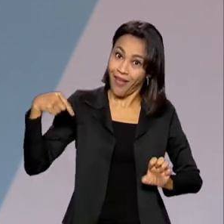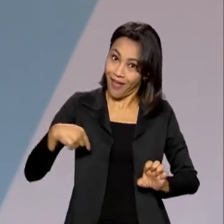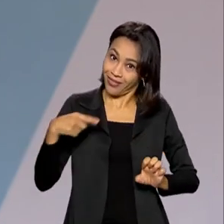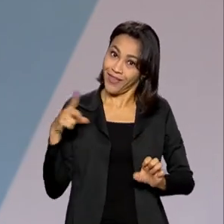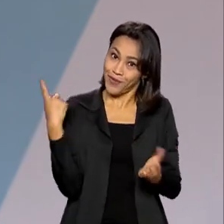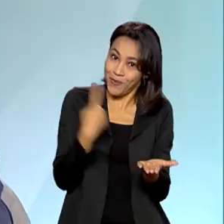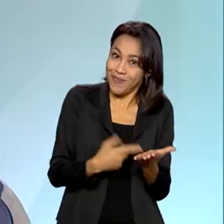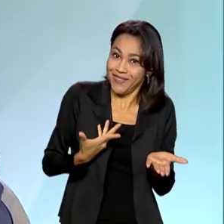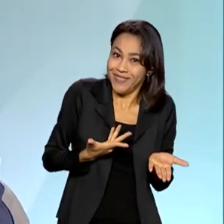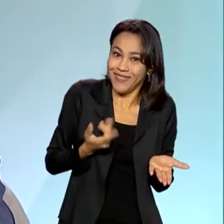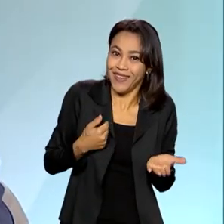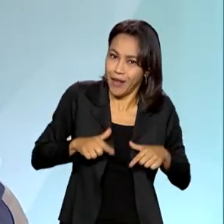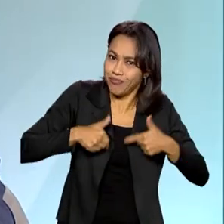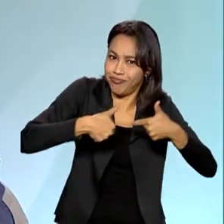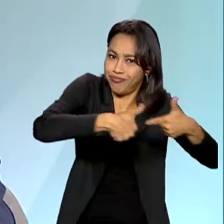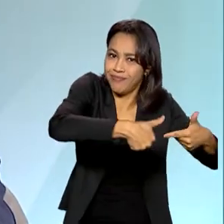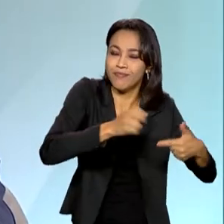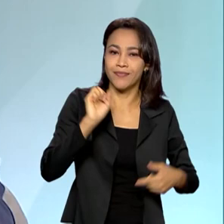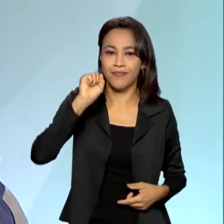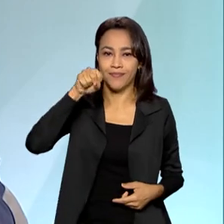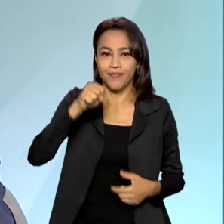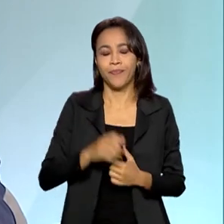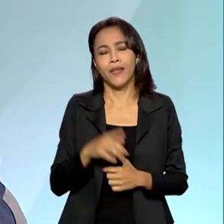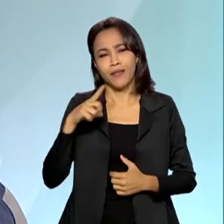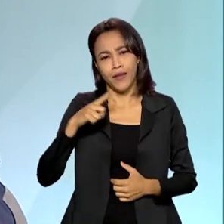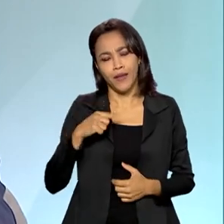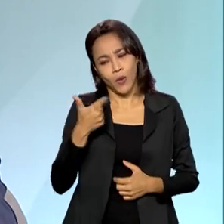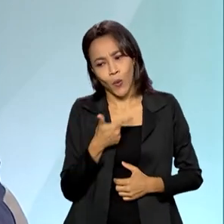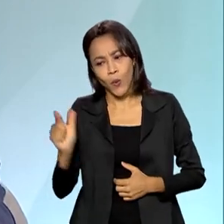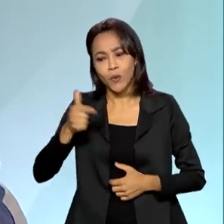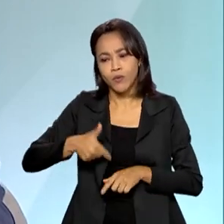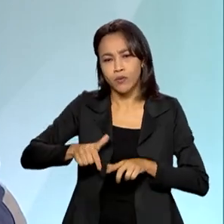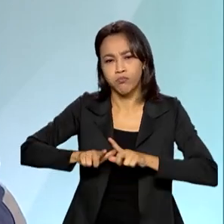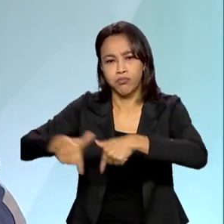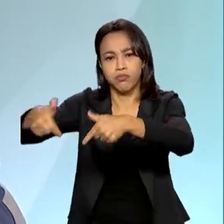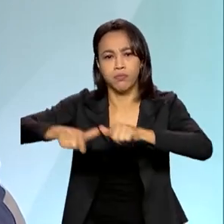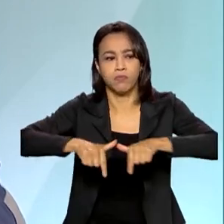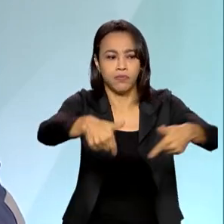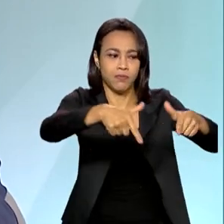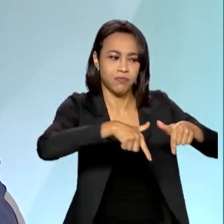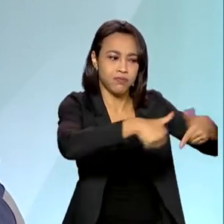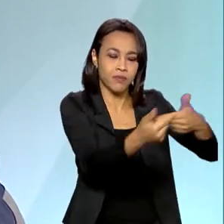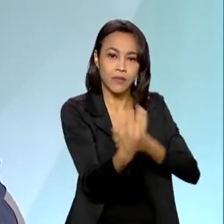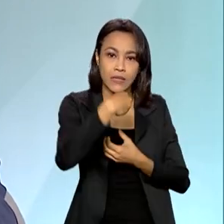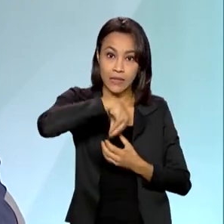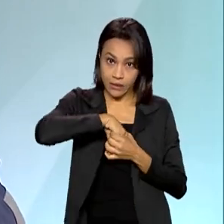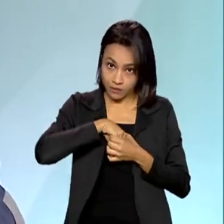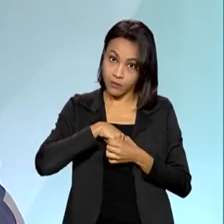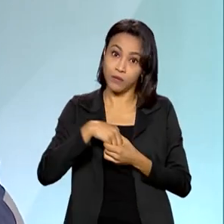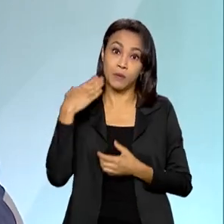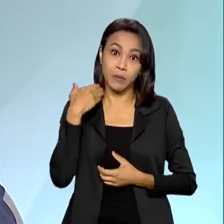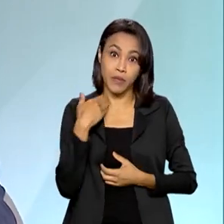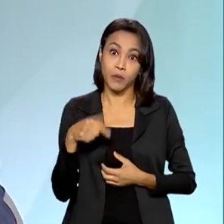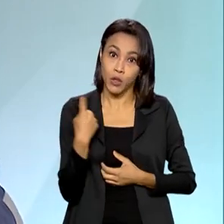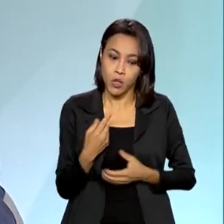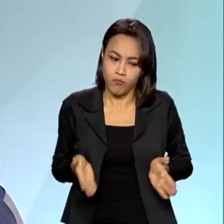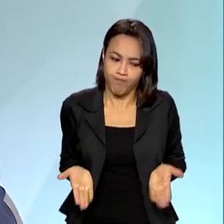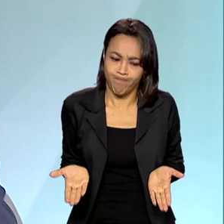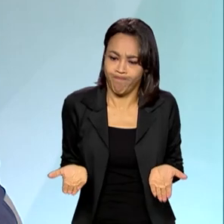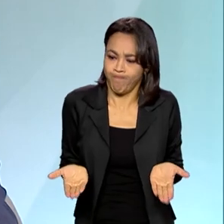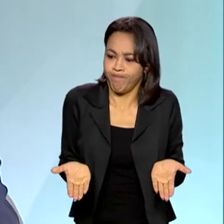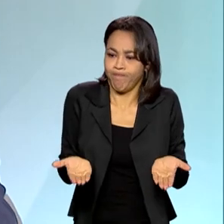nessa ação, não é? Isso mesmo, Roberto. Além de várias outras linhas que nós fomentamos para apoiar